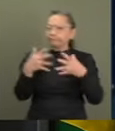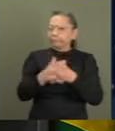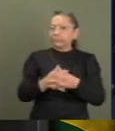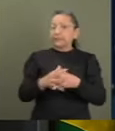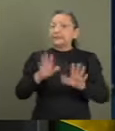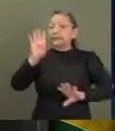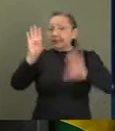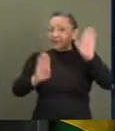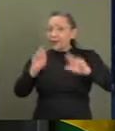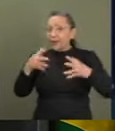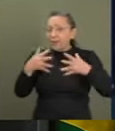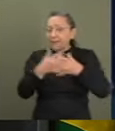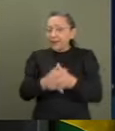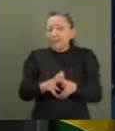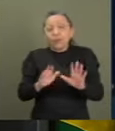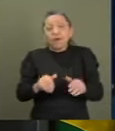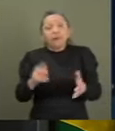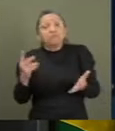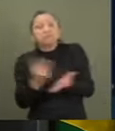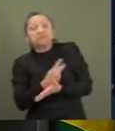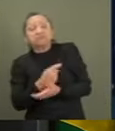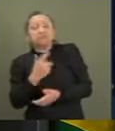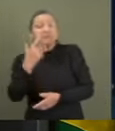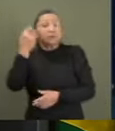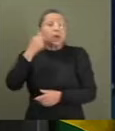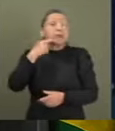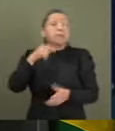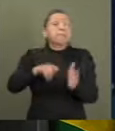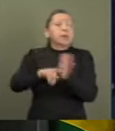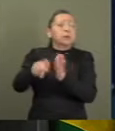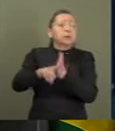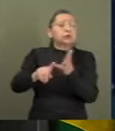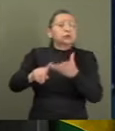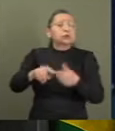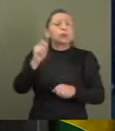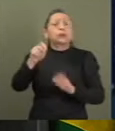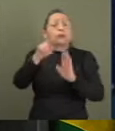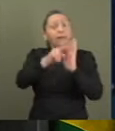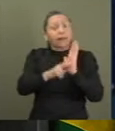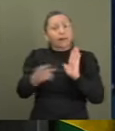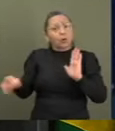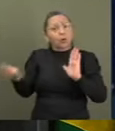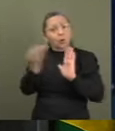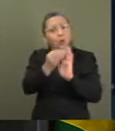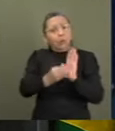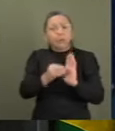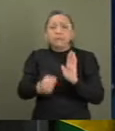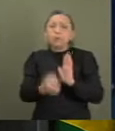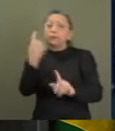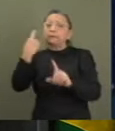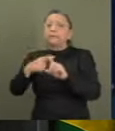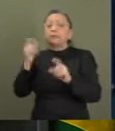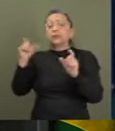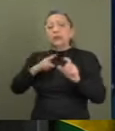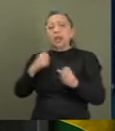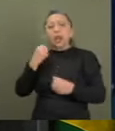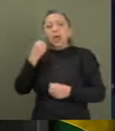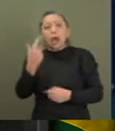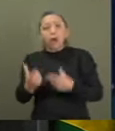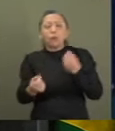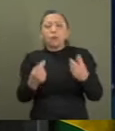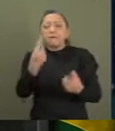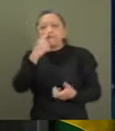são, é natural haver questionamentos sobre critérios adotados que muitas vezes podem conter alguma